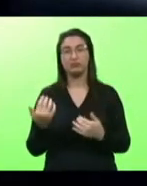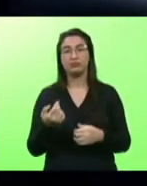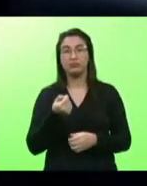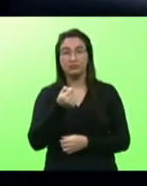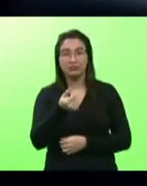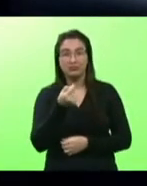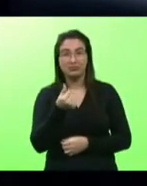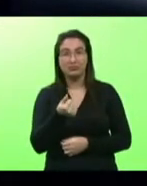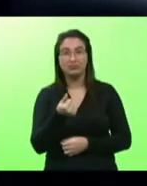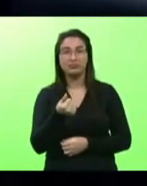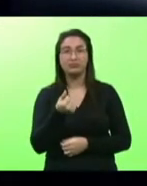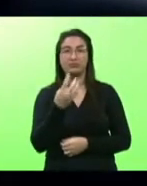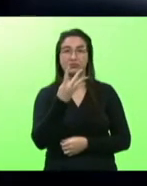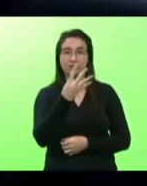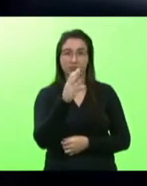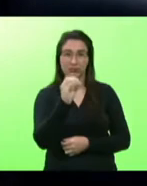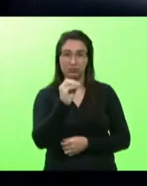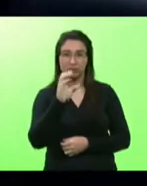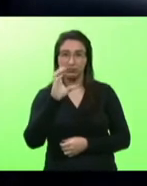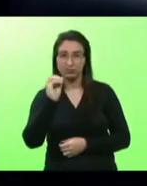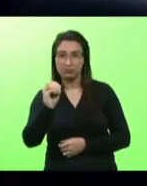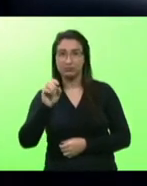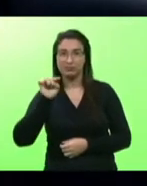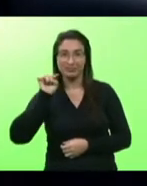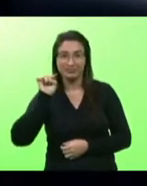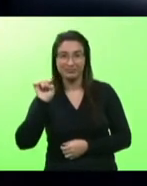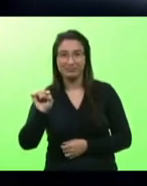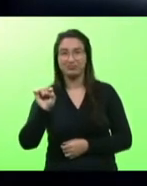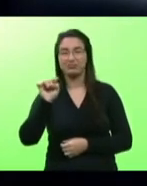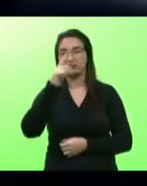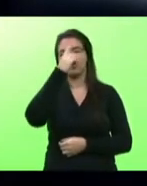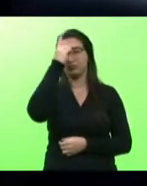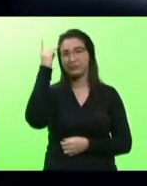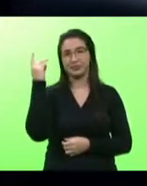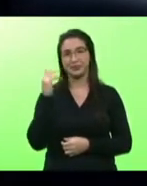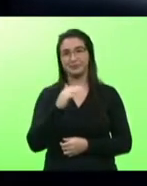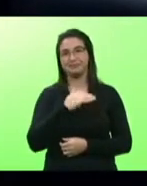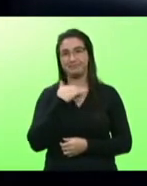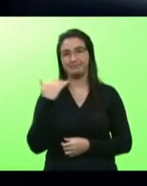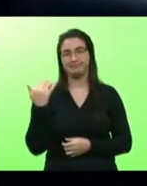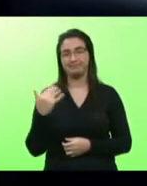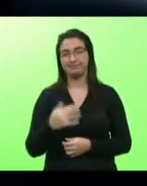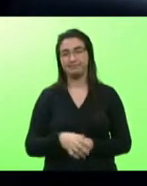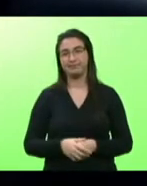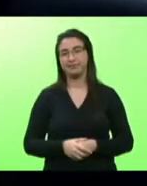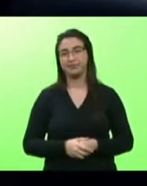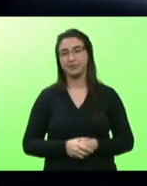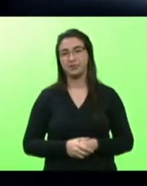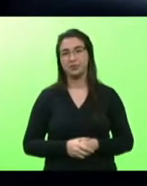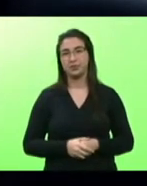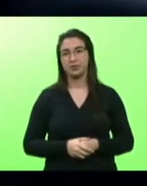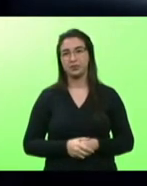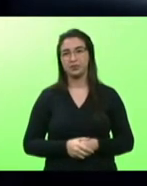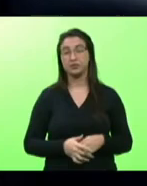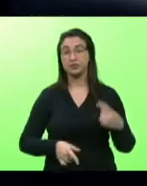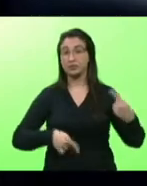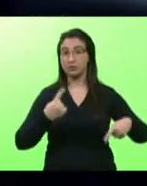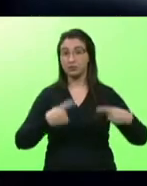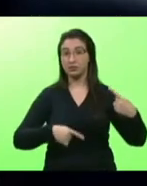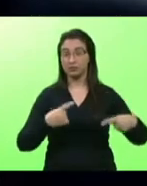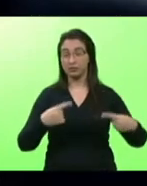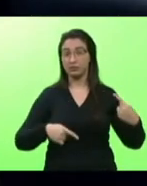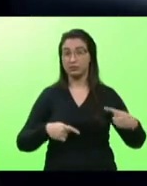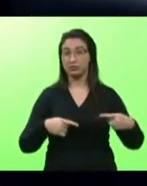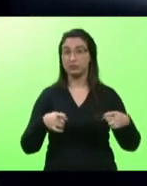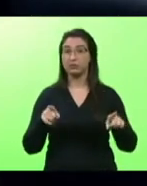chegando a marca de 400 mil vidas perdidas nesses debates tivemos importância a